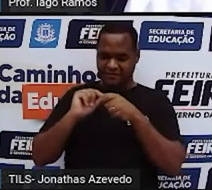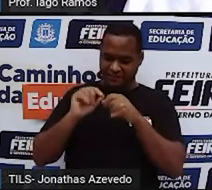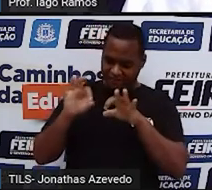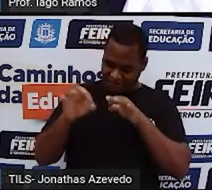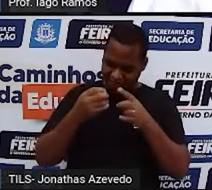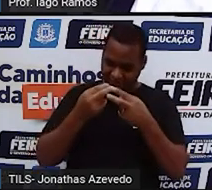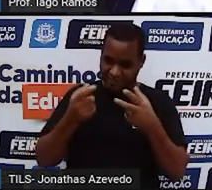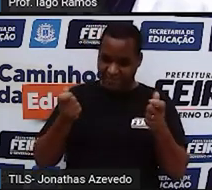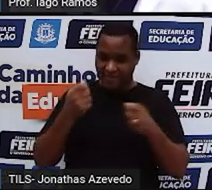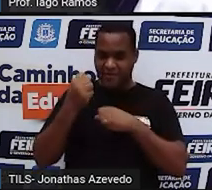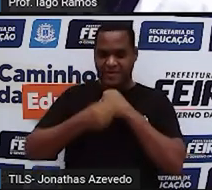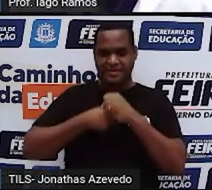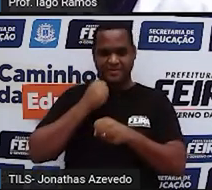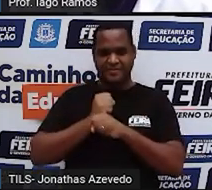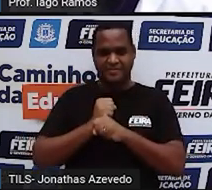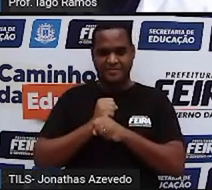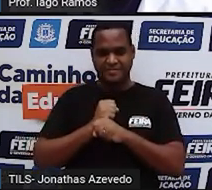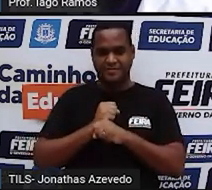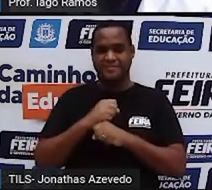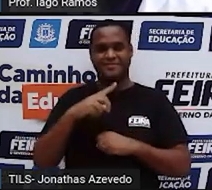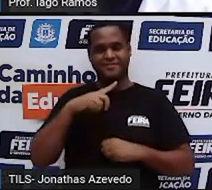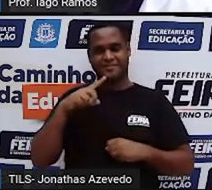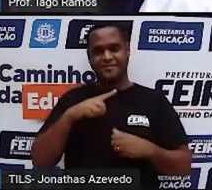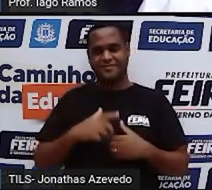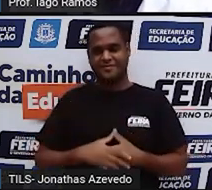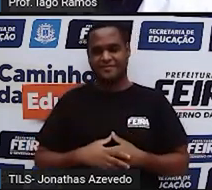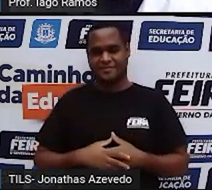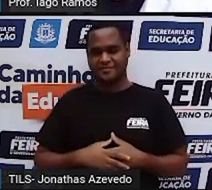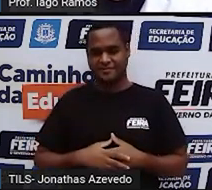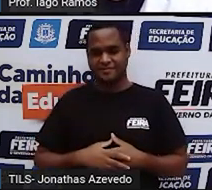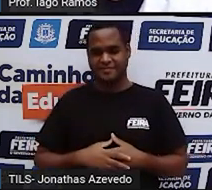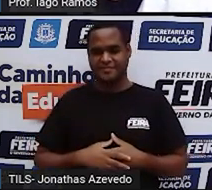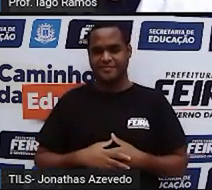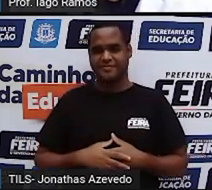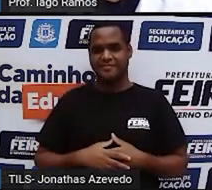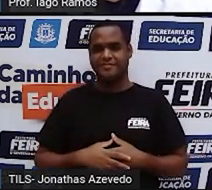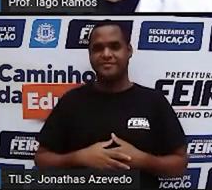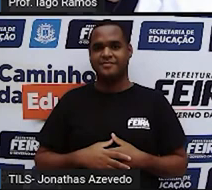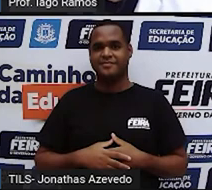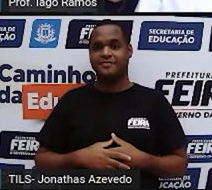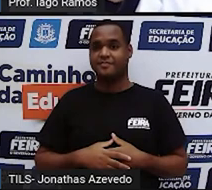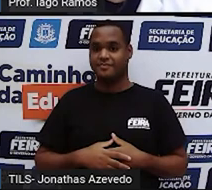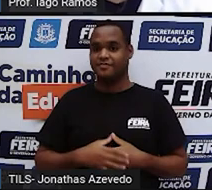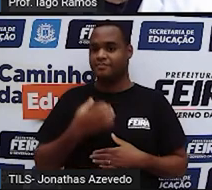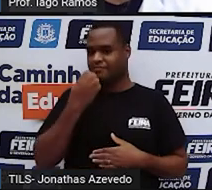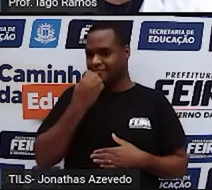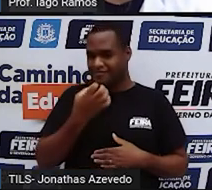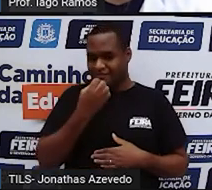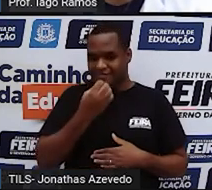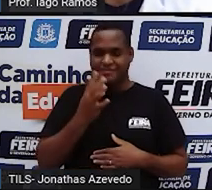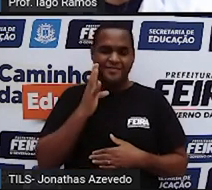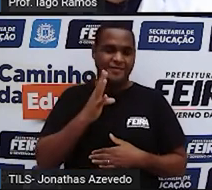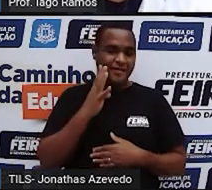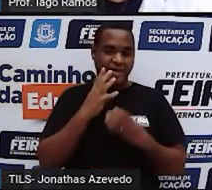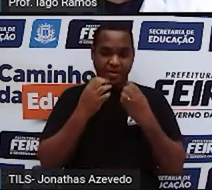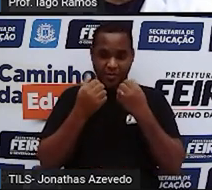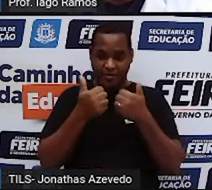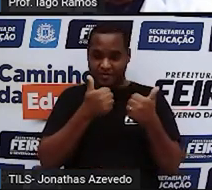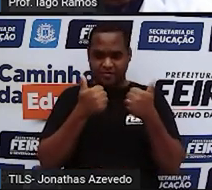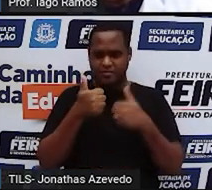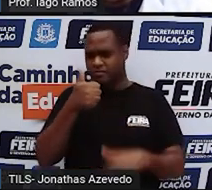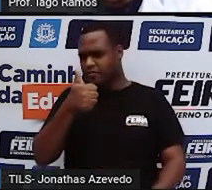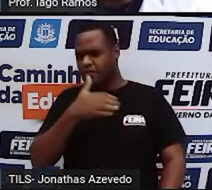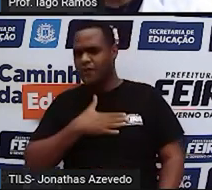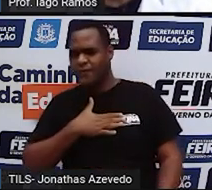nesse ano. Tá bom? Bacana, né? Muito, muito, muito bacana isso. Curtiu? Pois bem.